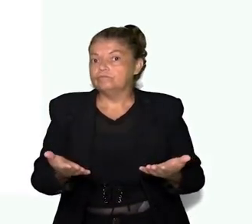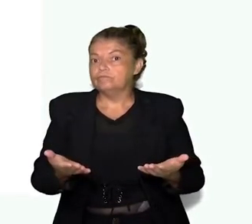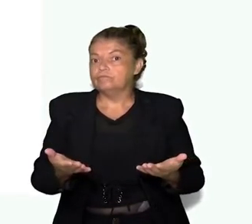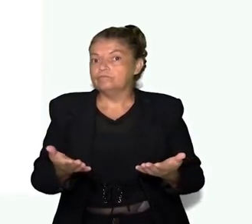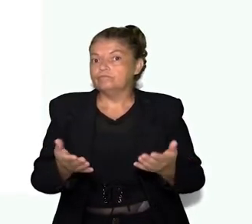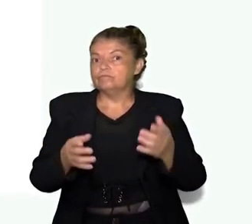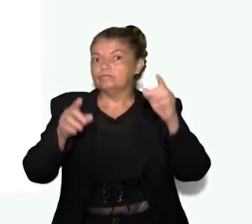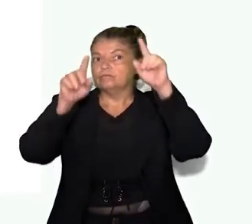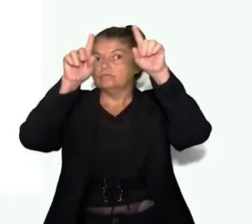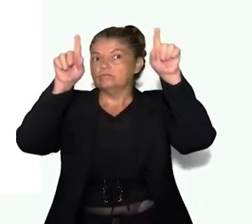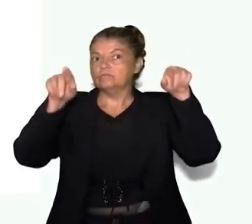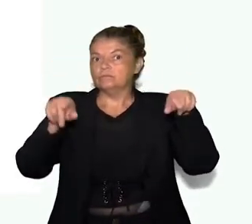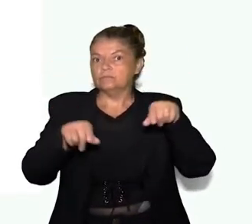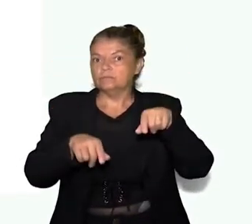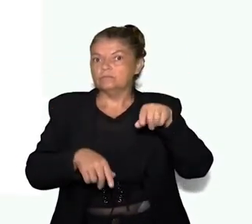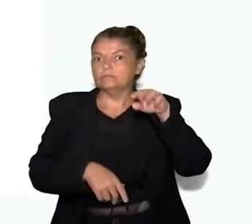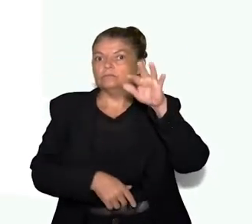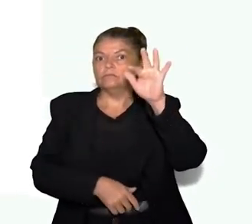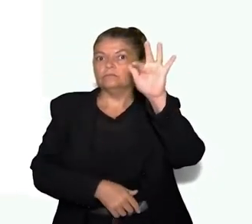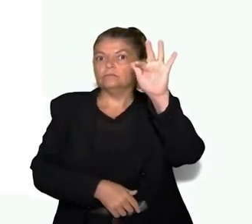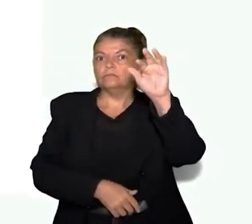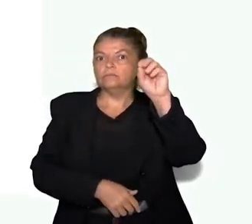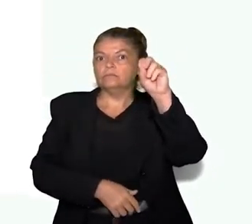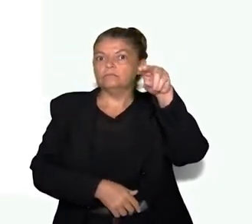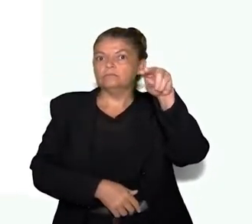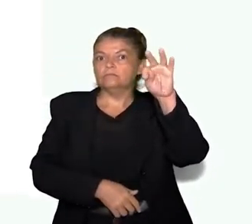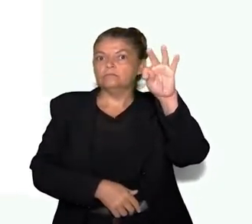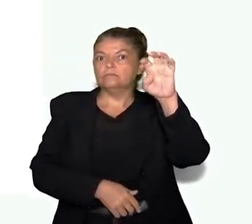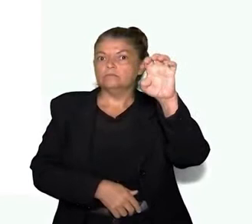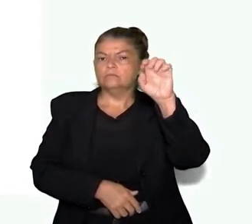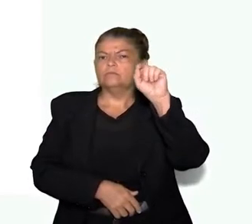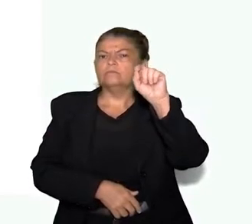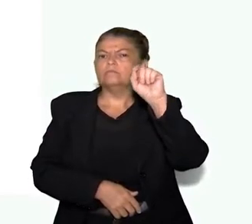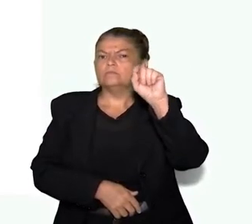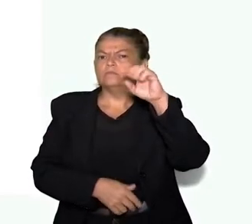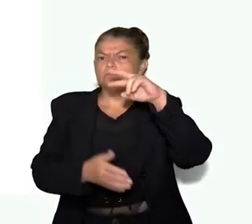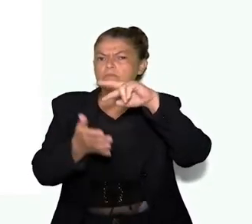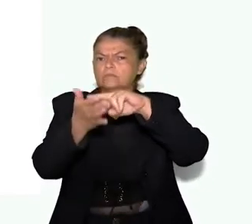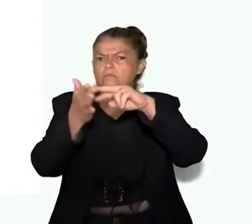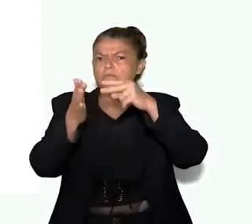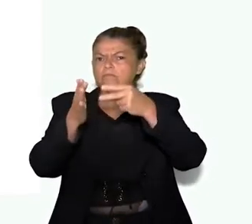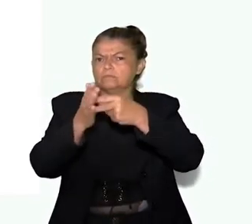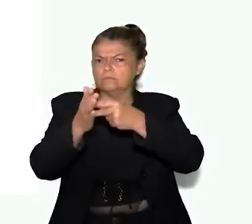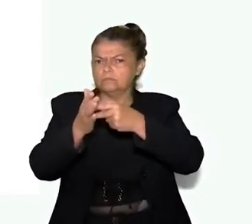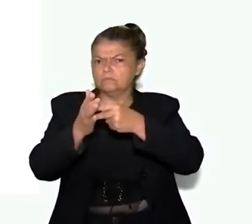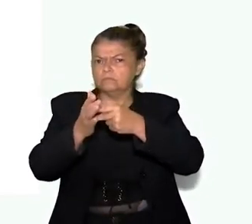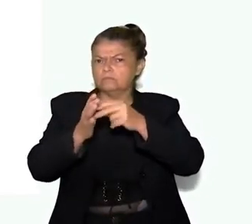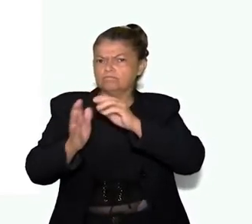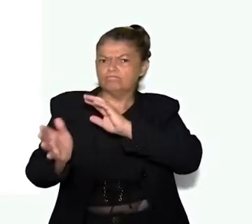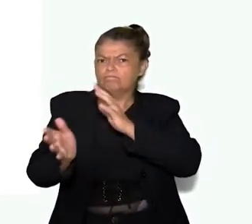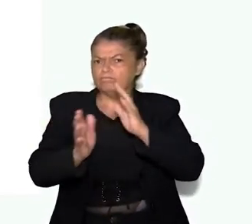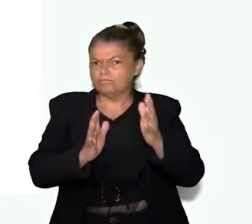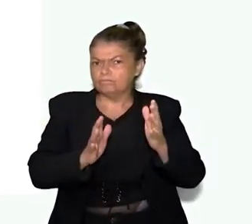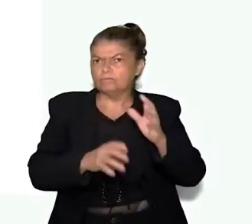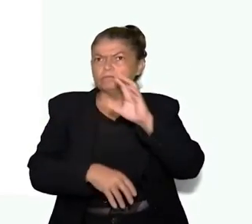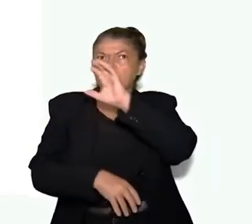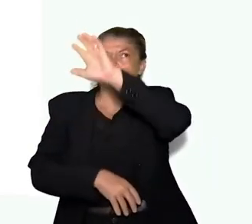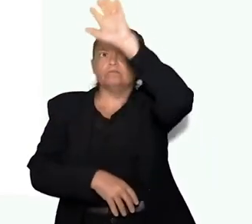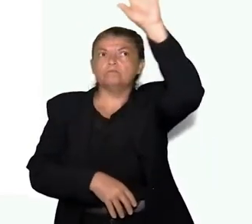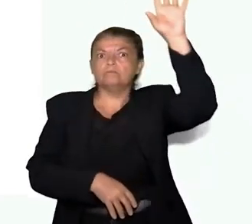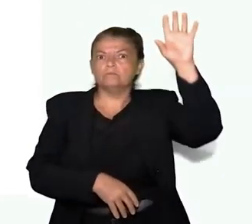fonte, mapa com a fonte. Isso aqui é um mapa mostrando um dado geográfico de uma região ou de